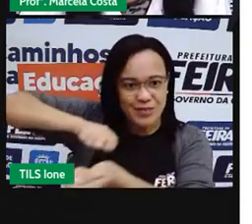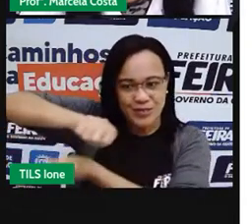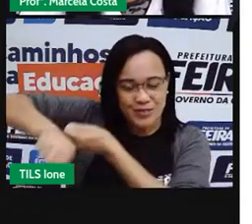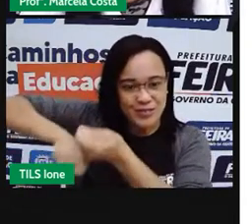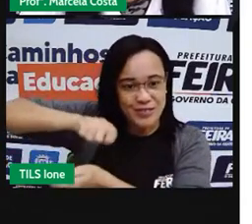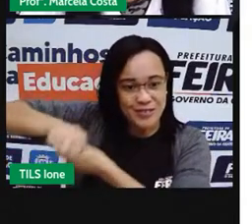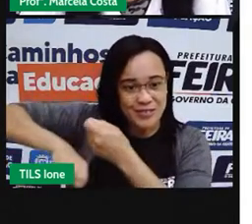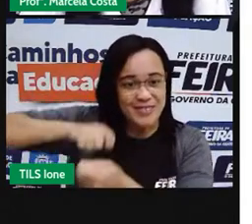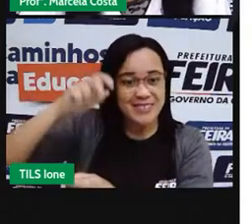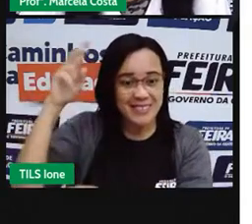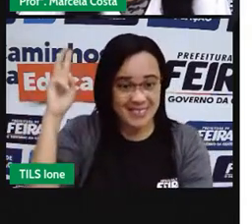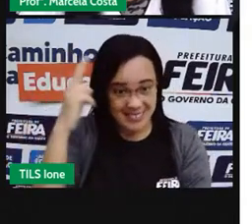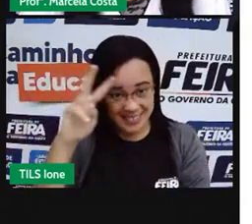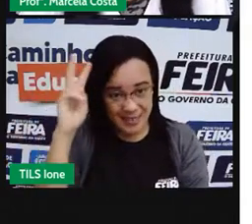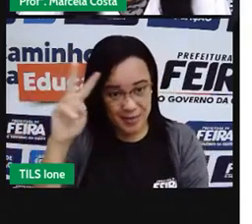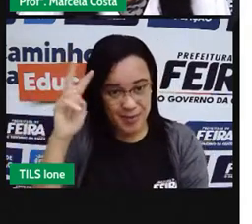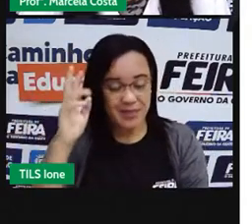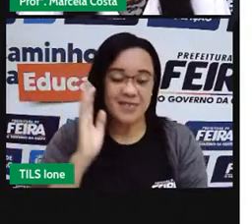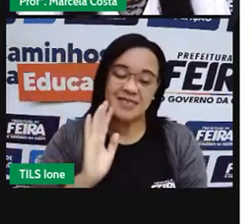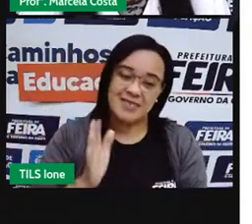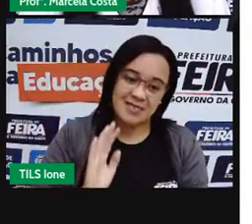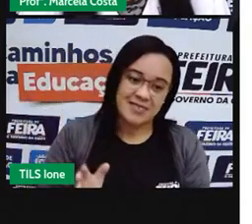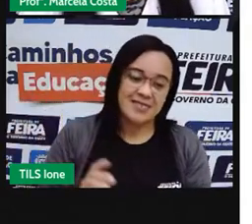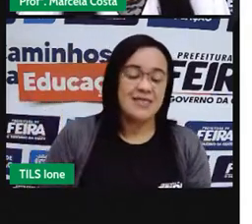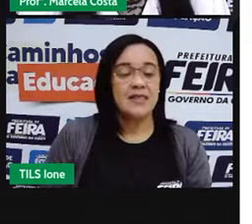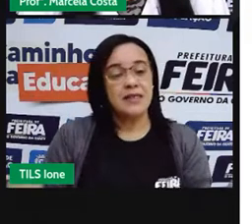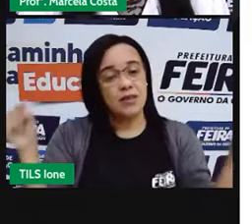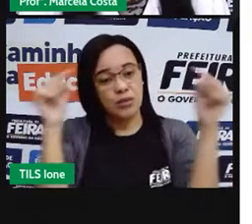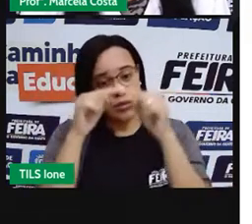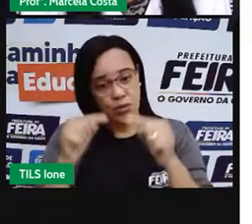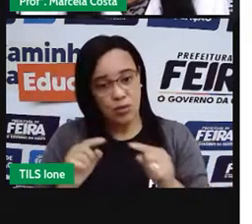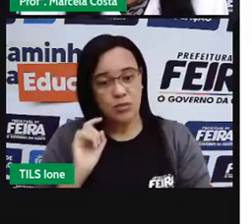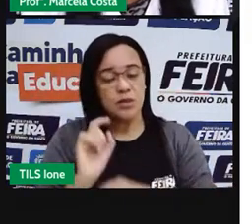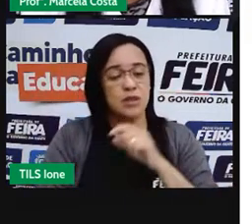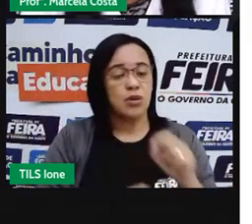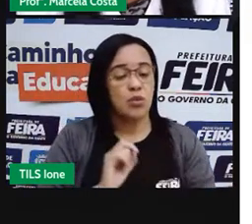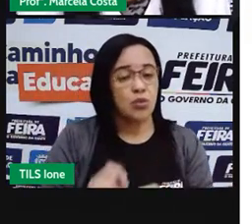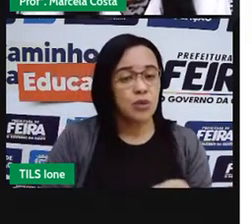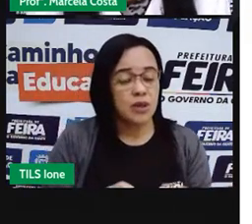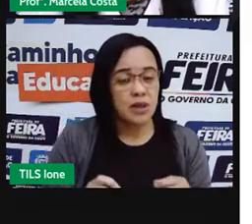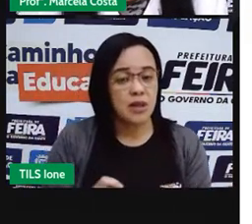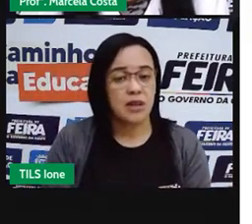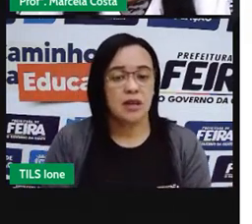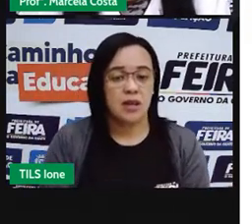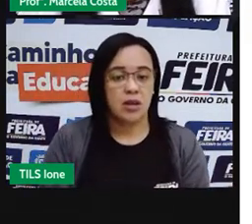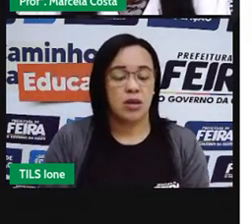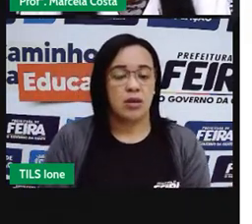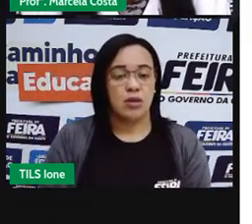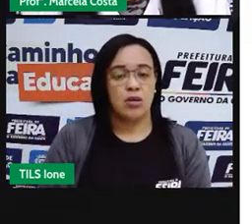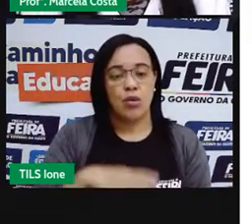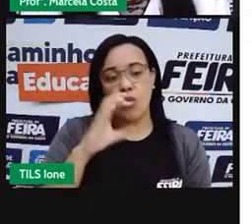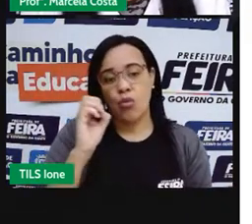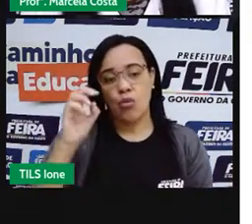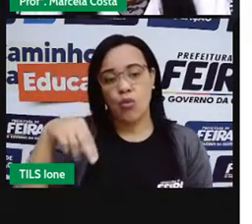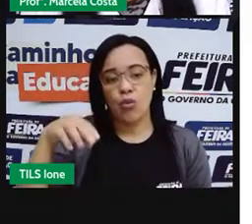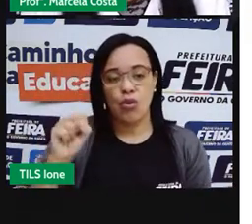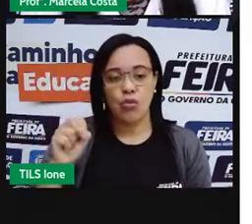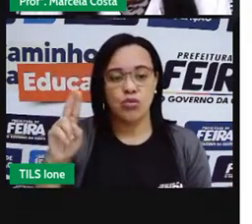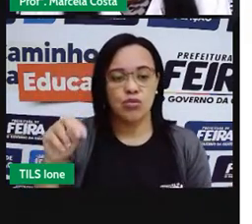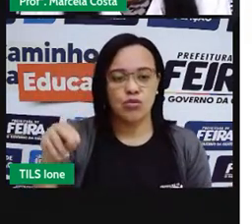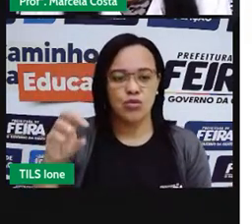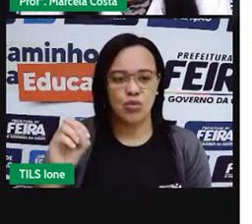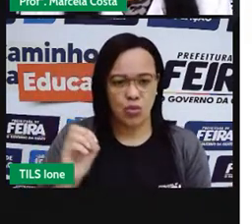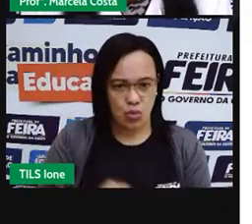E aí, o consumo consciente não muito relacionado à Física do Humano,